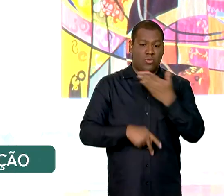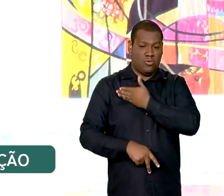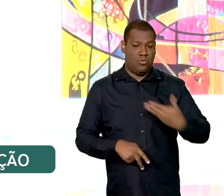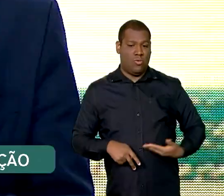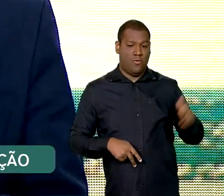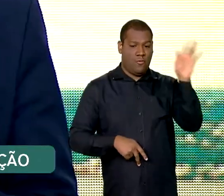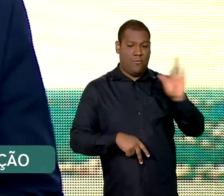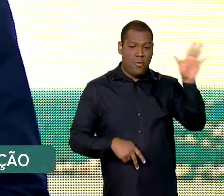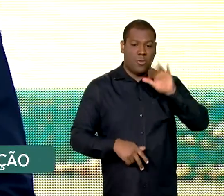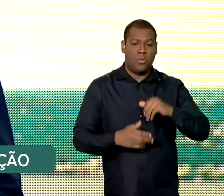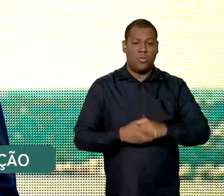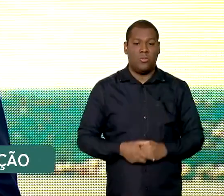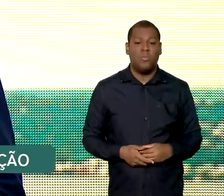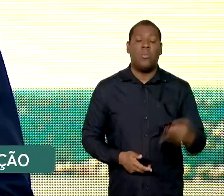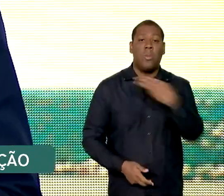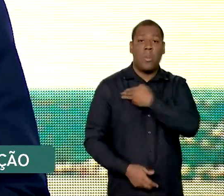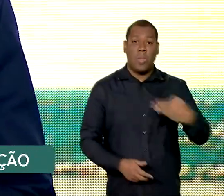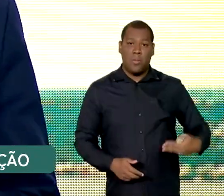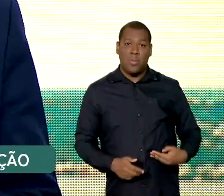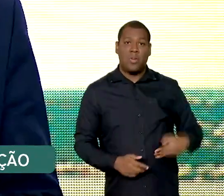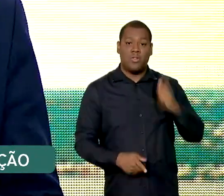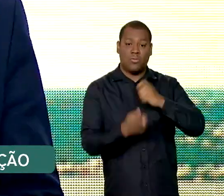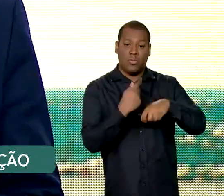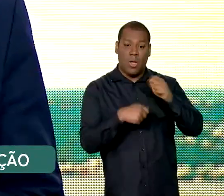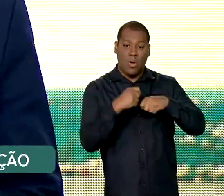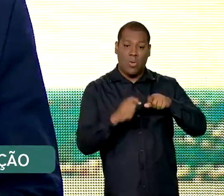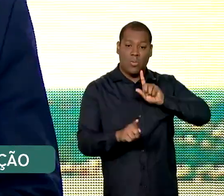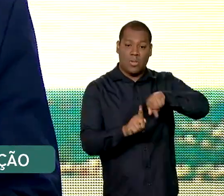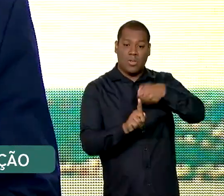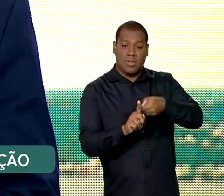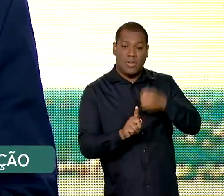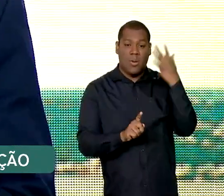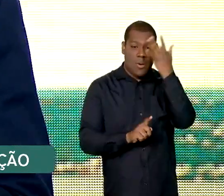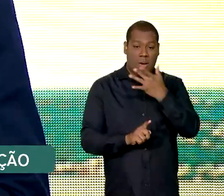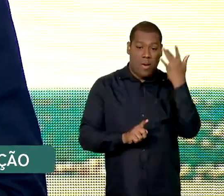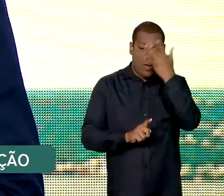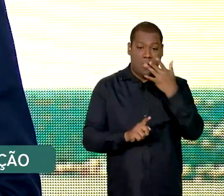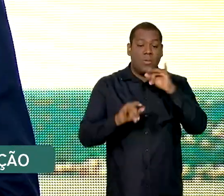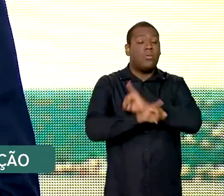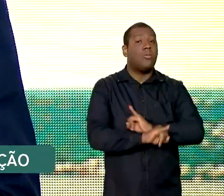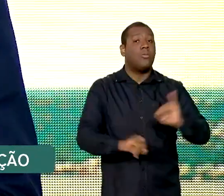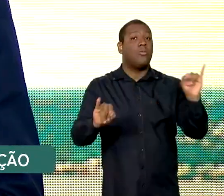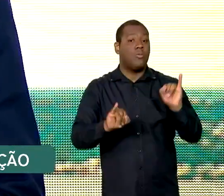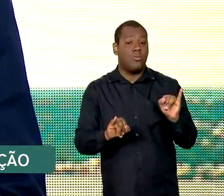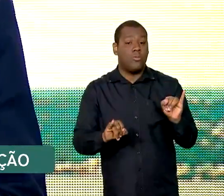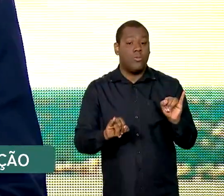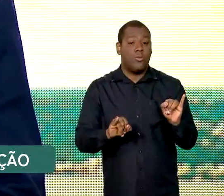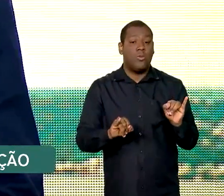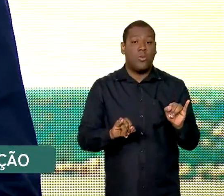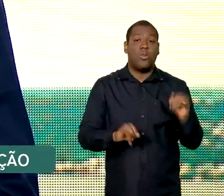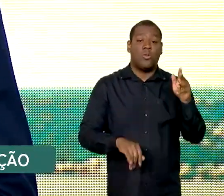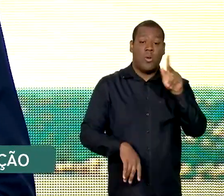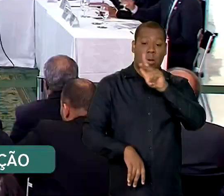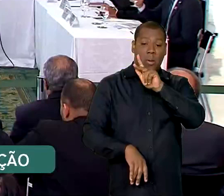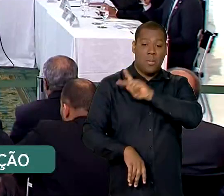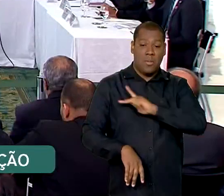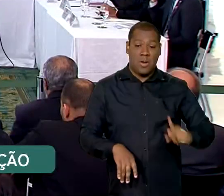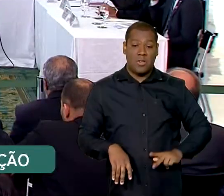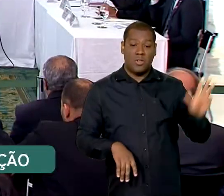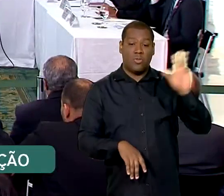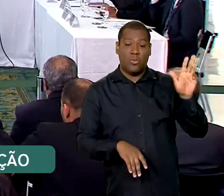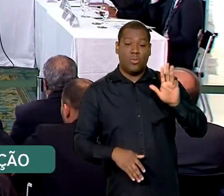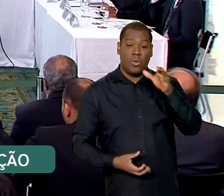federal. O ministro da Fazenda, Fernando Haddad, explicou que o documento assinado pelo presidente Lula